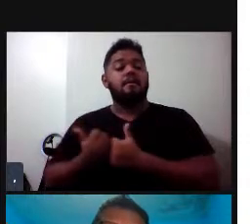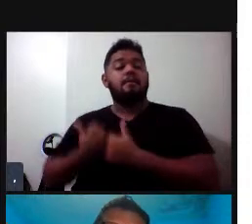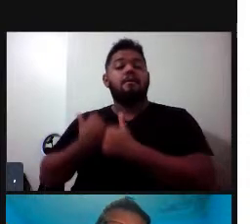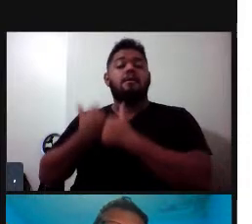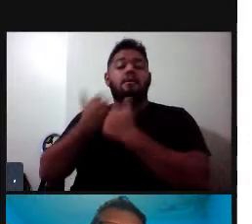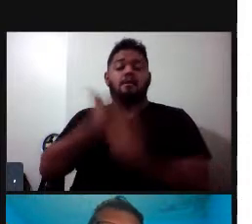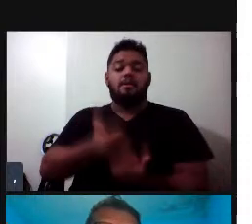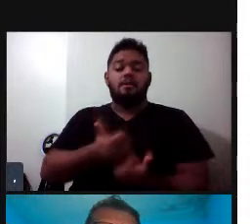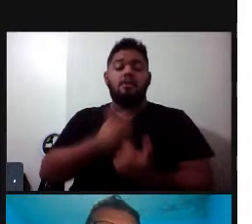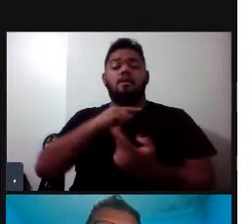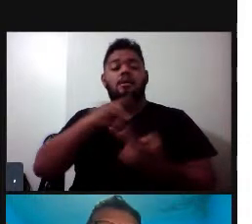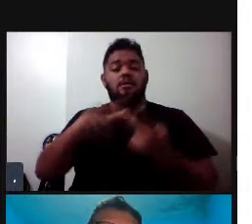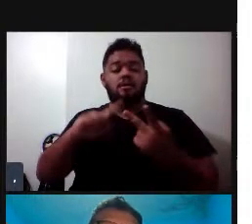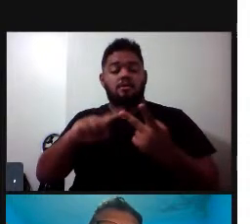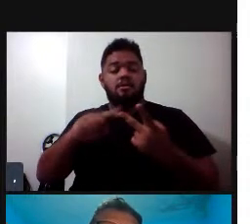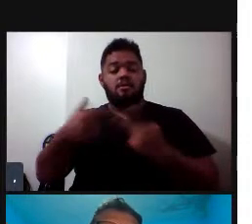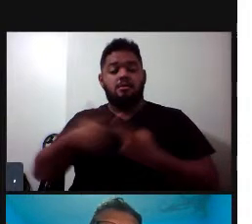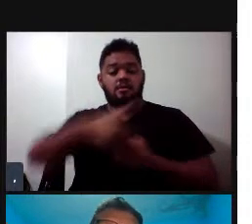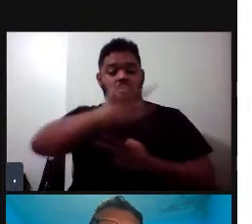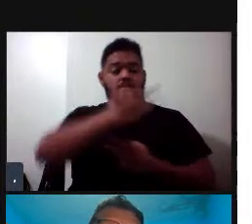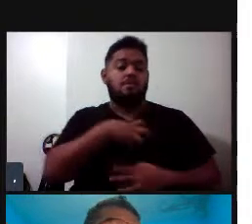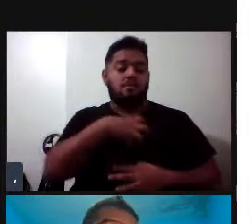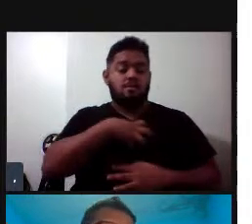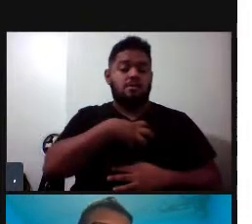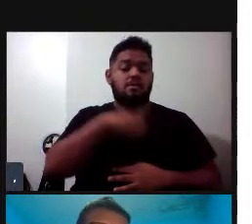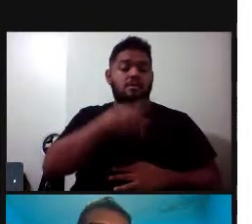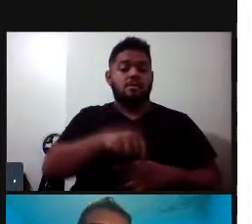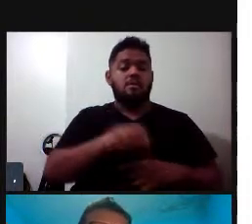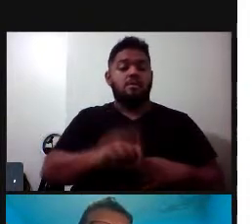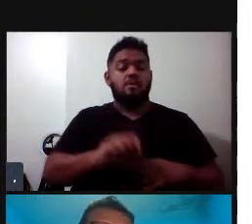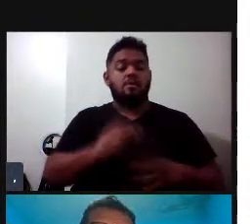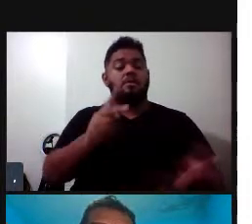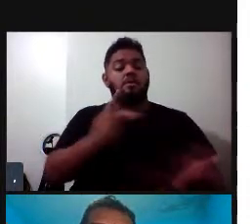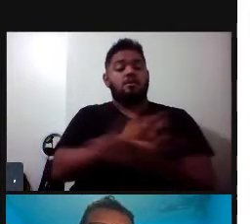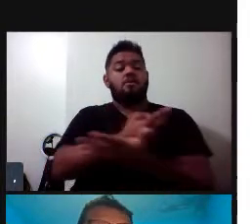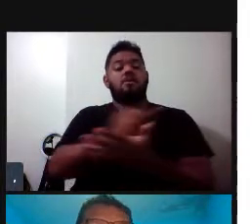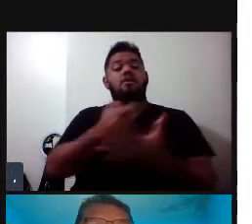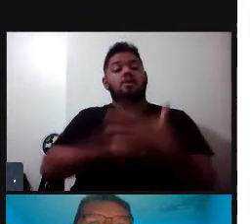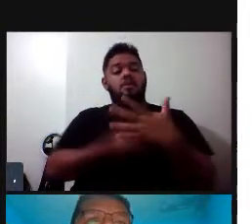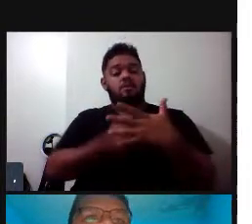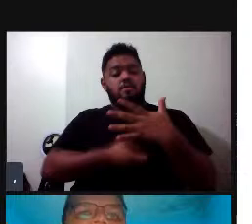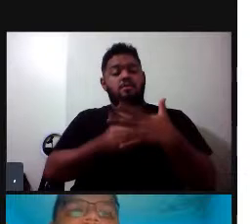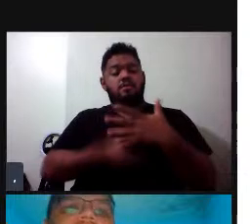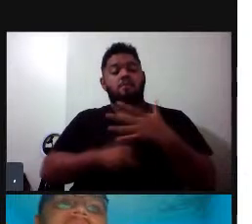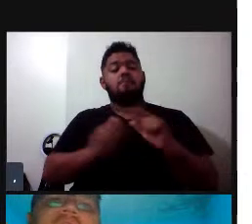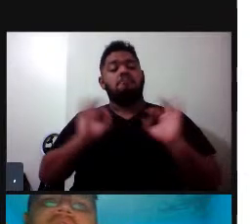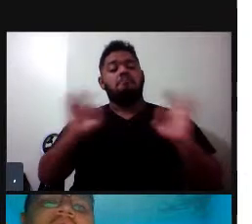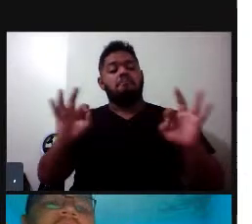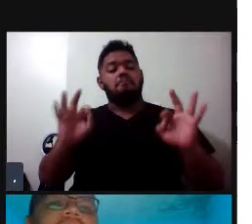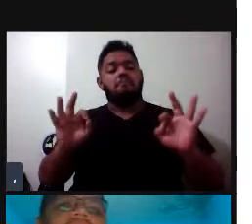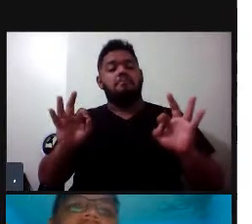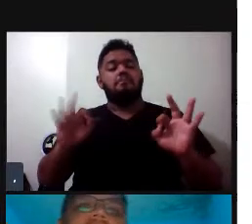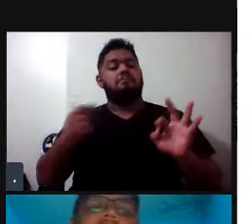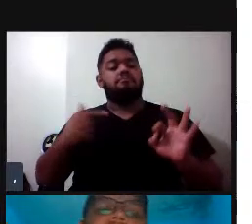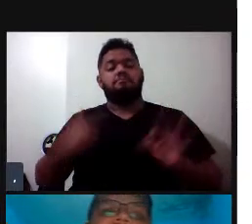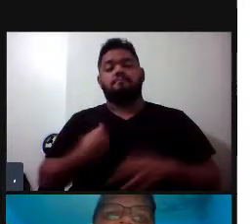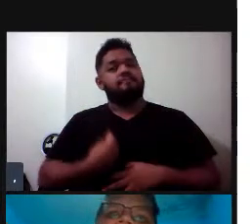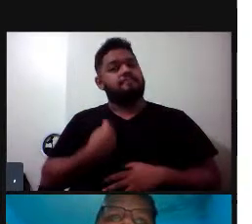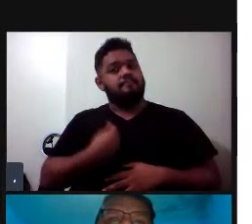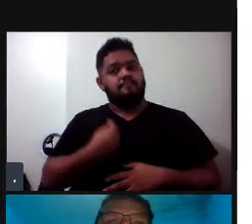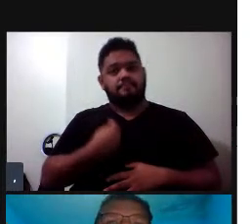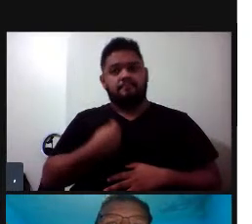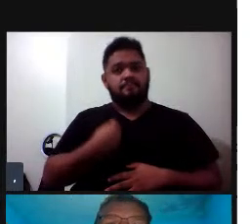inclusive entre bacias e oceânicas, né, que é uma hipótese que ela está tentando testar agora, algo assim fenomenal, que não é visto em nenhum outro